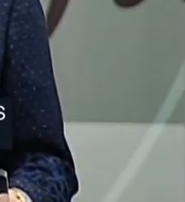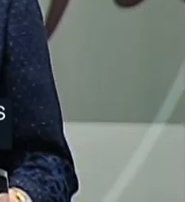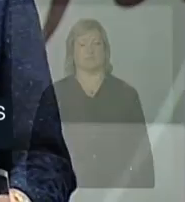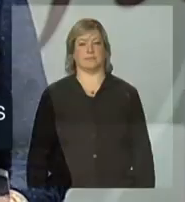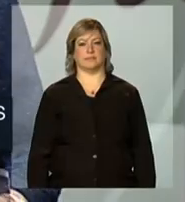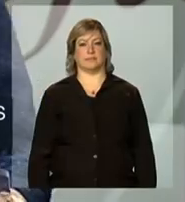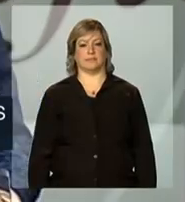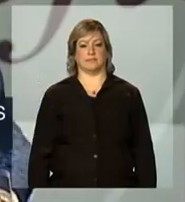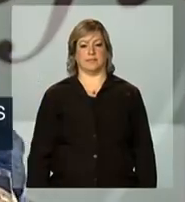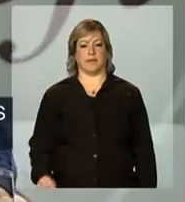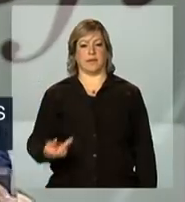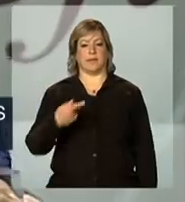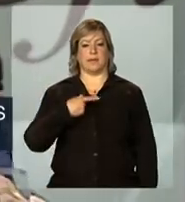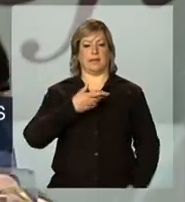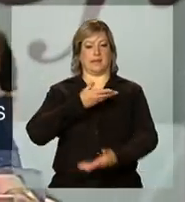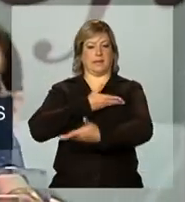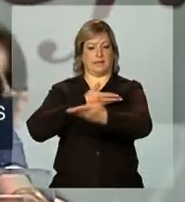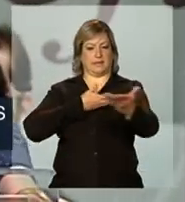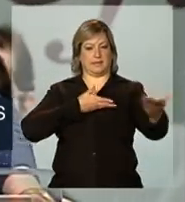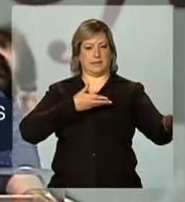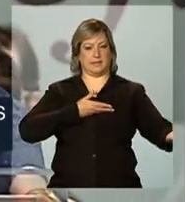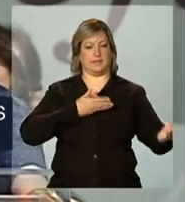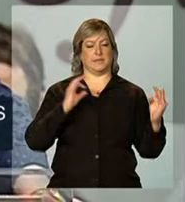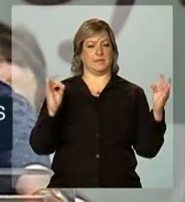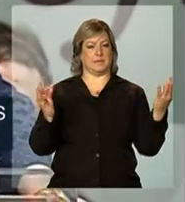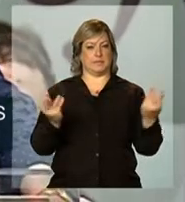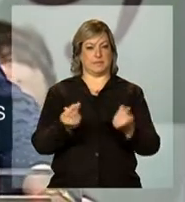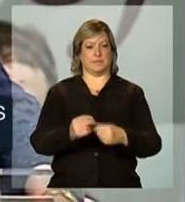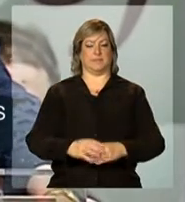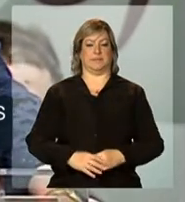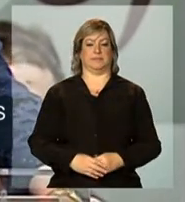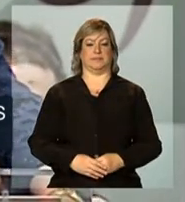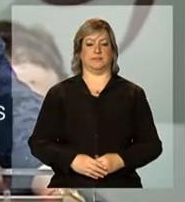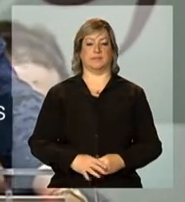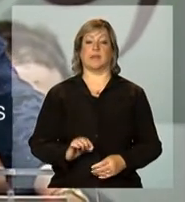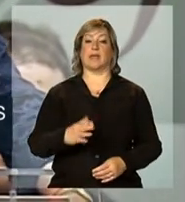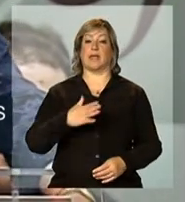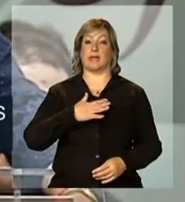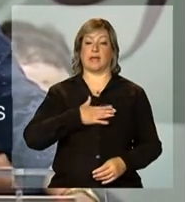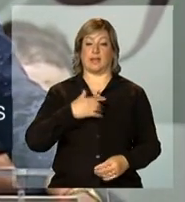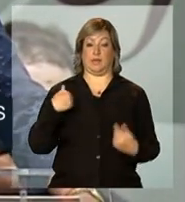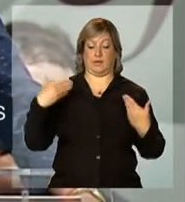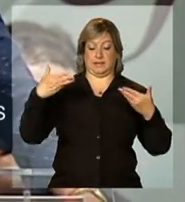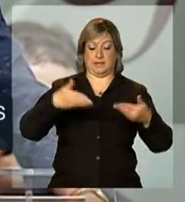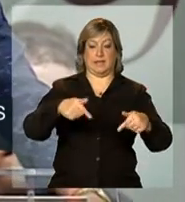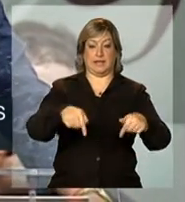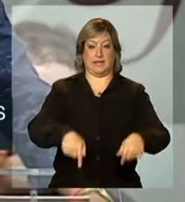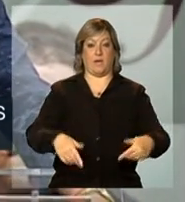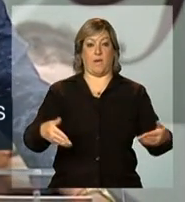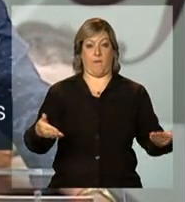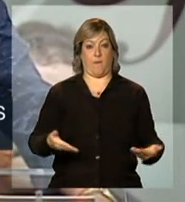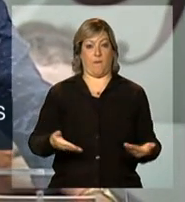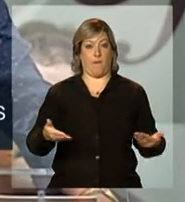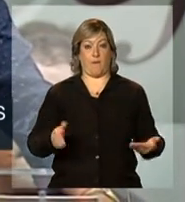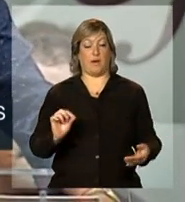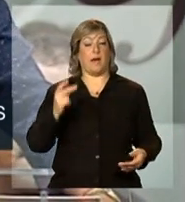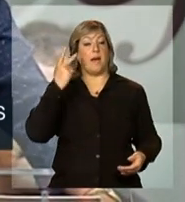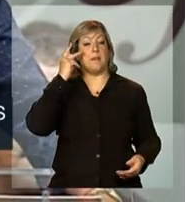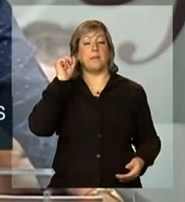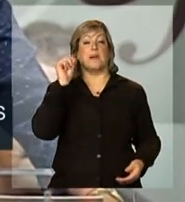Minhas amigas e meus amigos, a minha presença aqui hoje é para